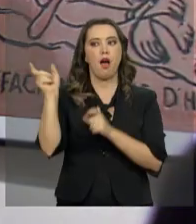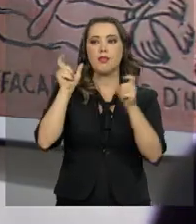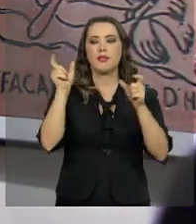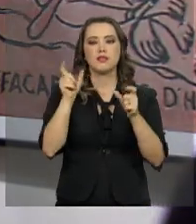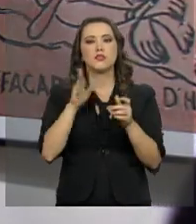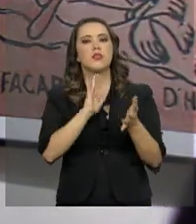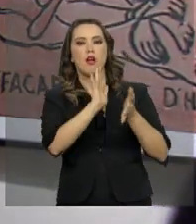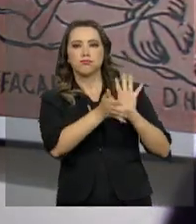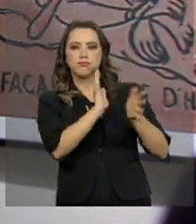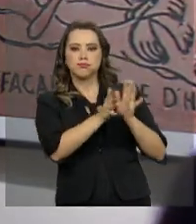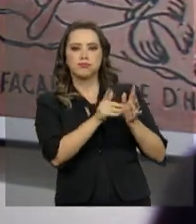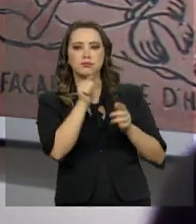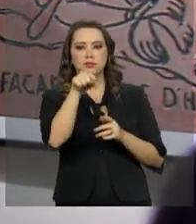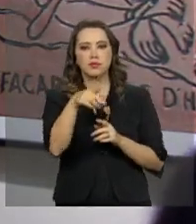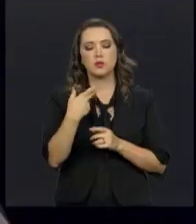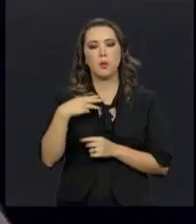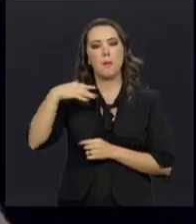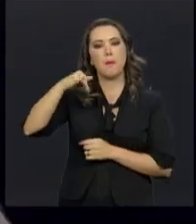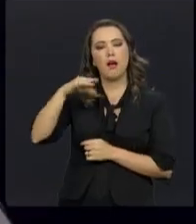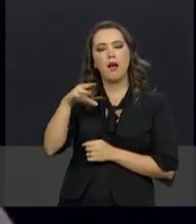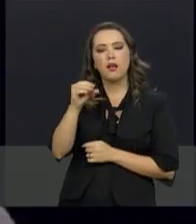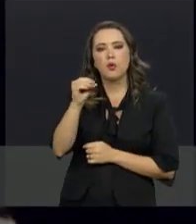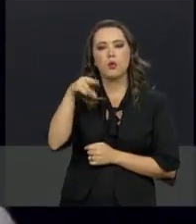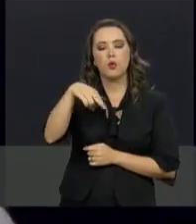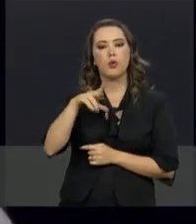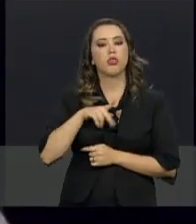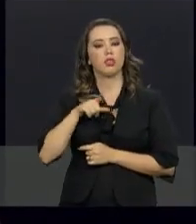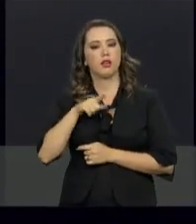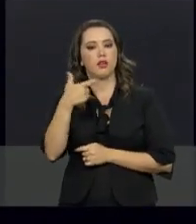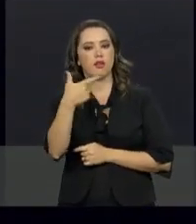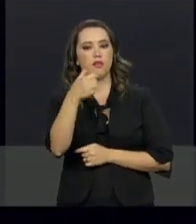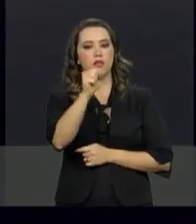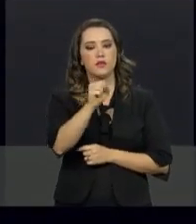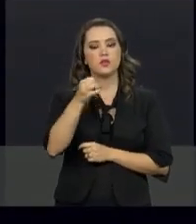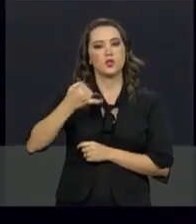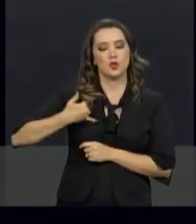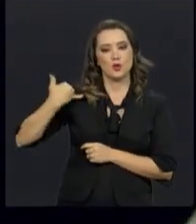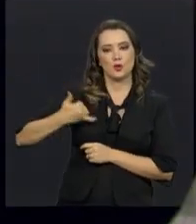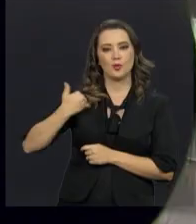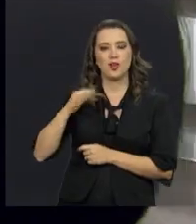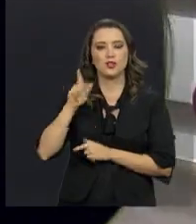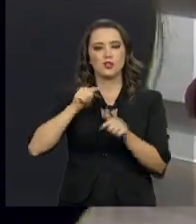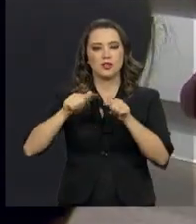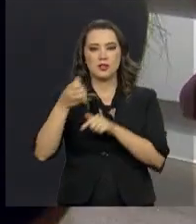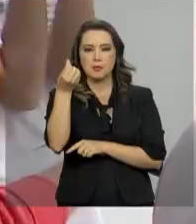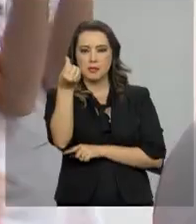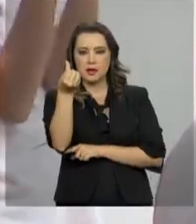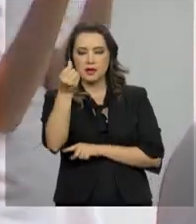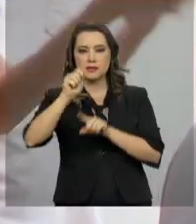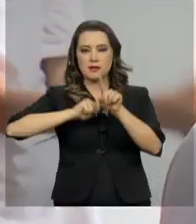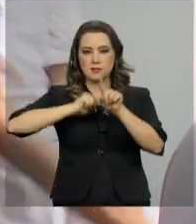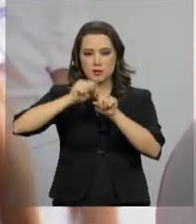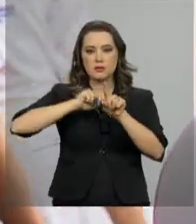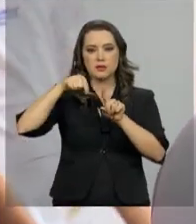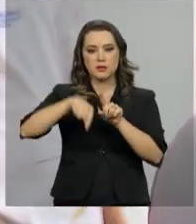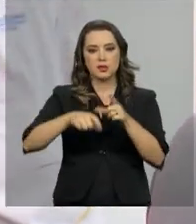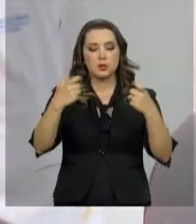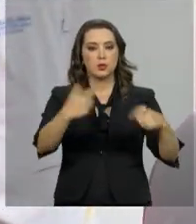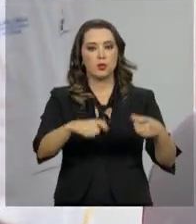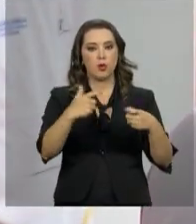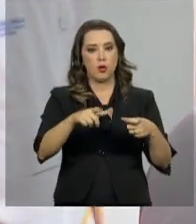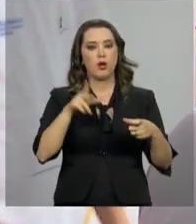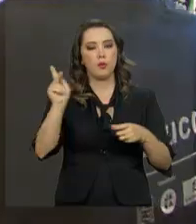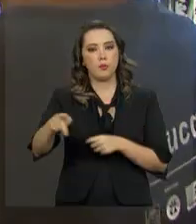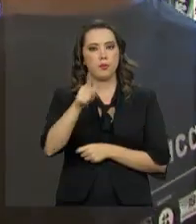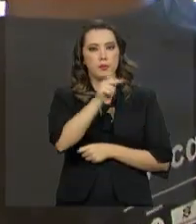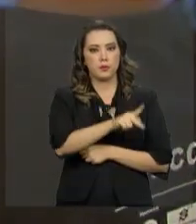às falas do arte-educador Maicon. Ele tem 28 anos e trabalha aqui há seis meses. No local, além de educadores que